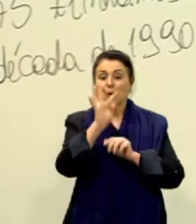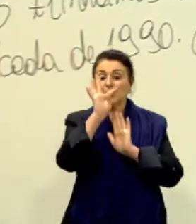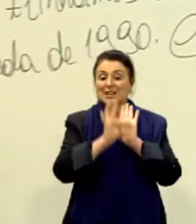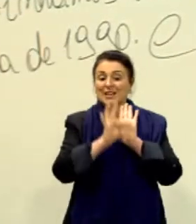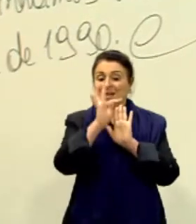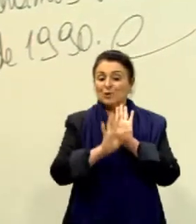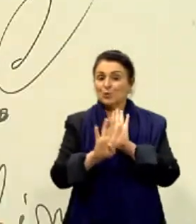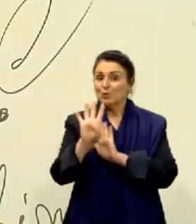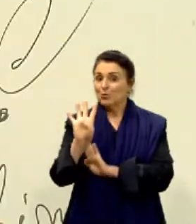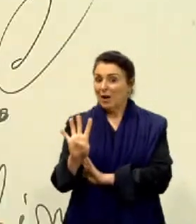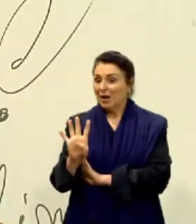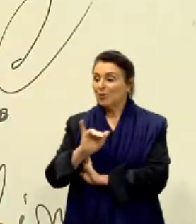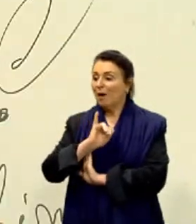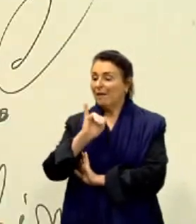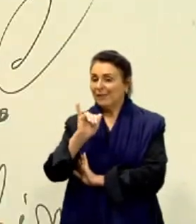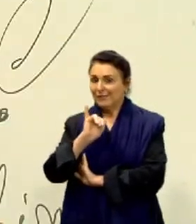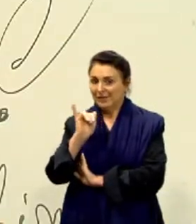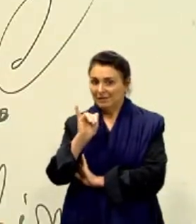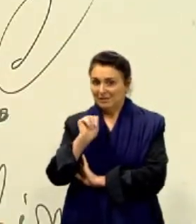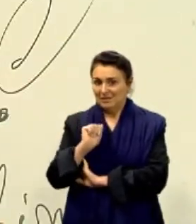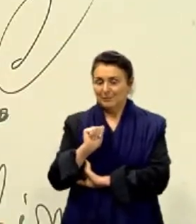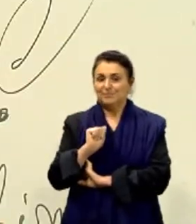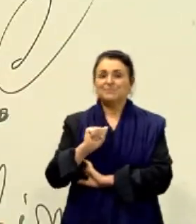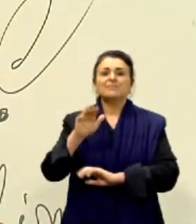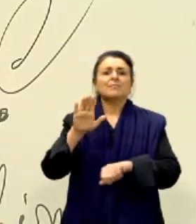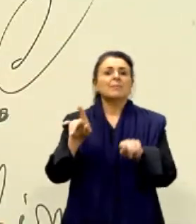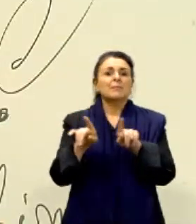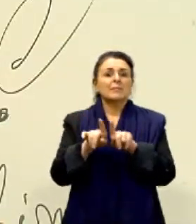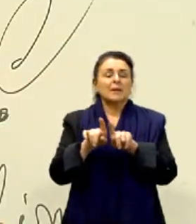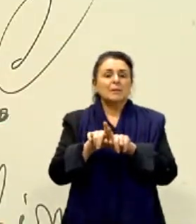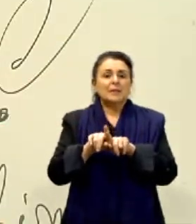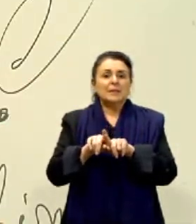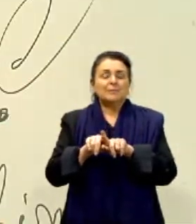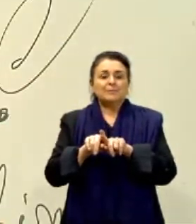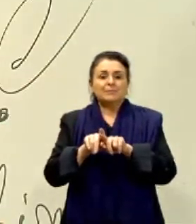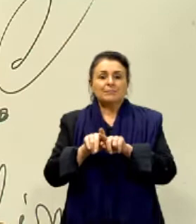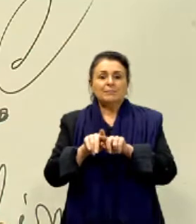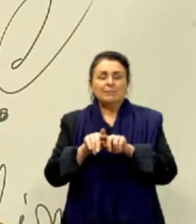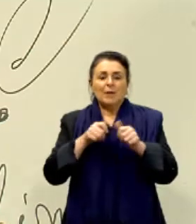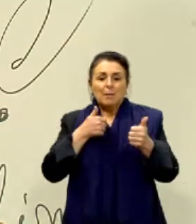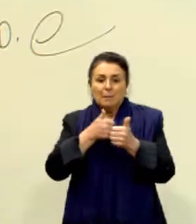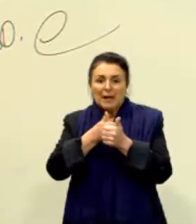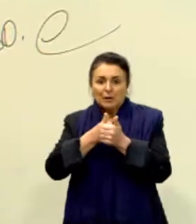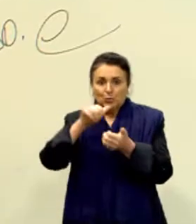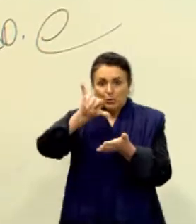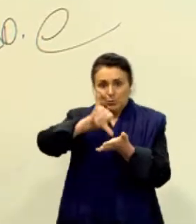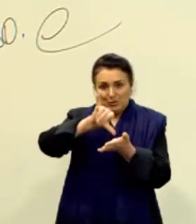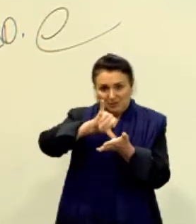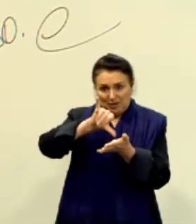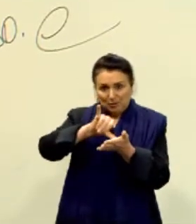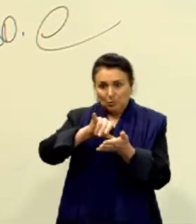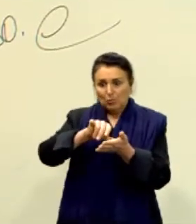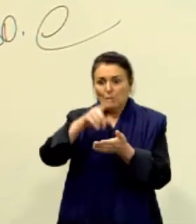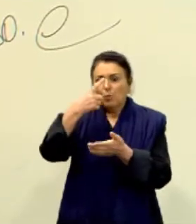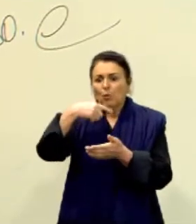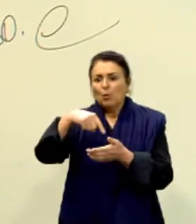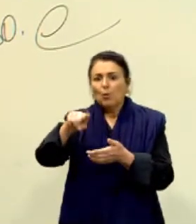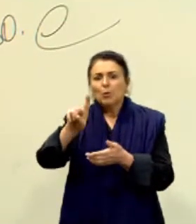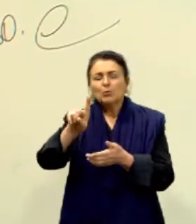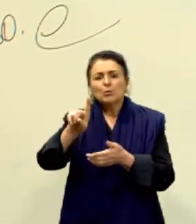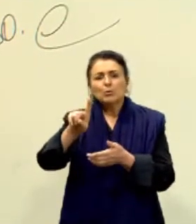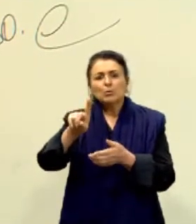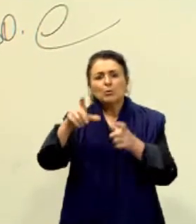4. O que mais ele vai dizer? Que além das áreas periféricas, quais vão ser as outras áreas que são prejudicadas? O